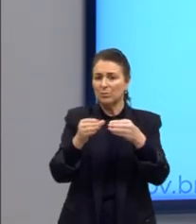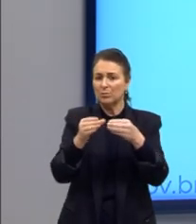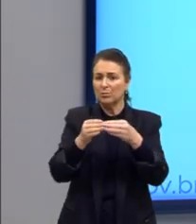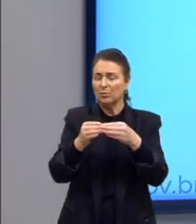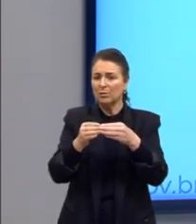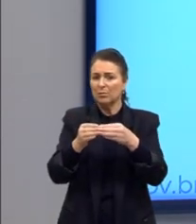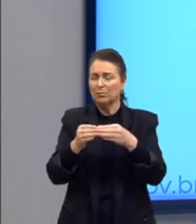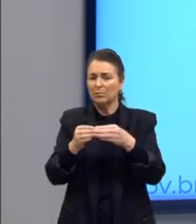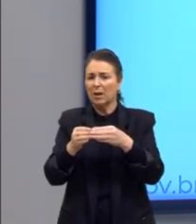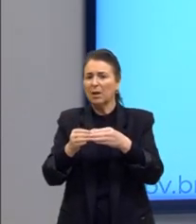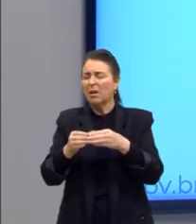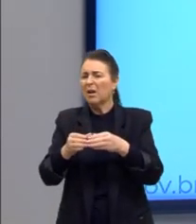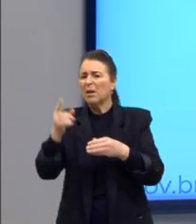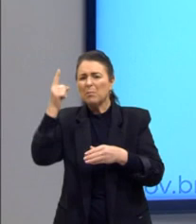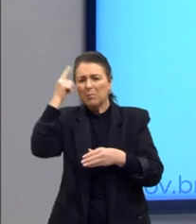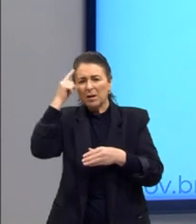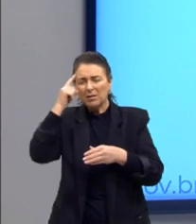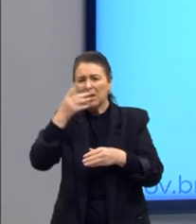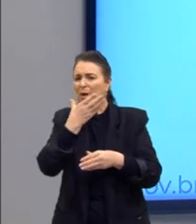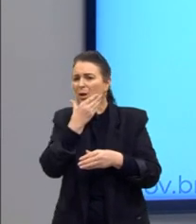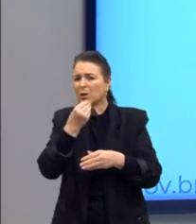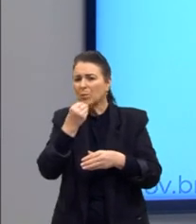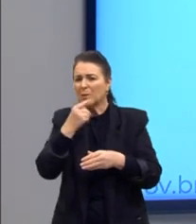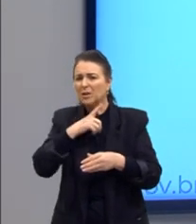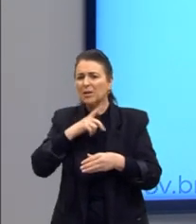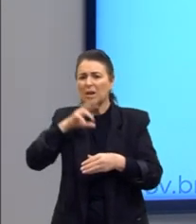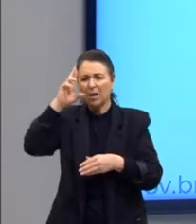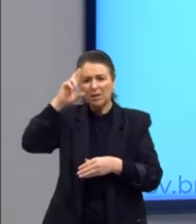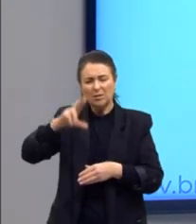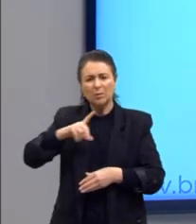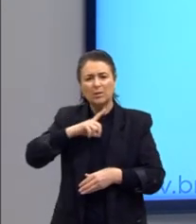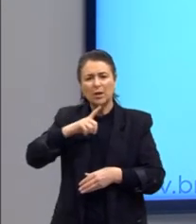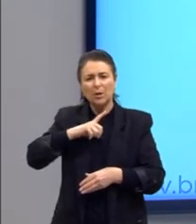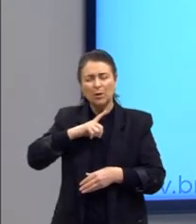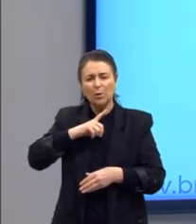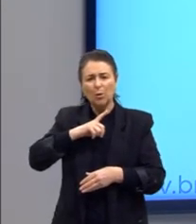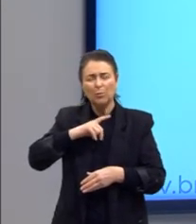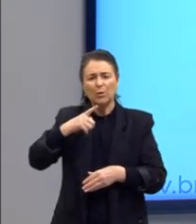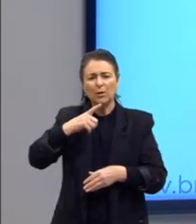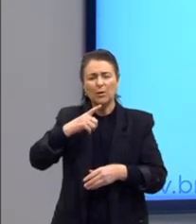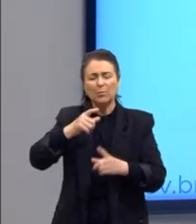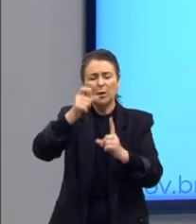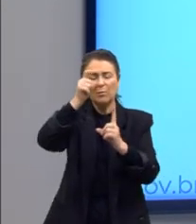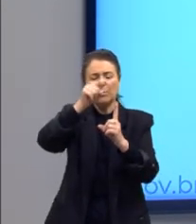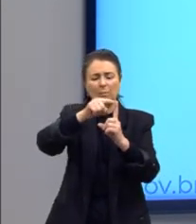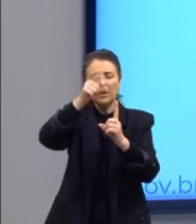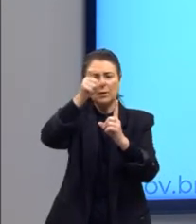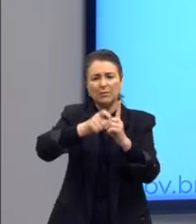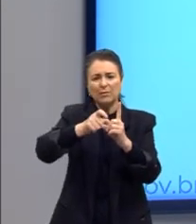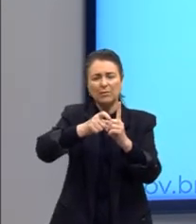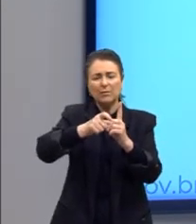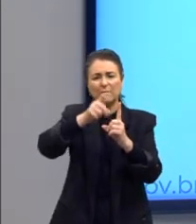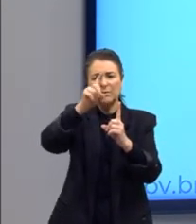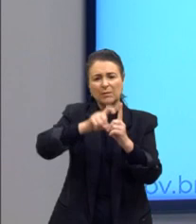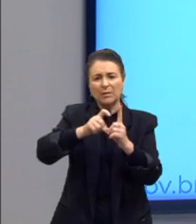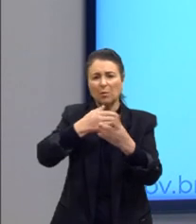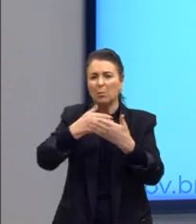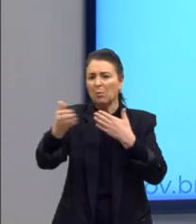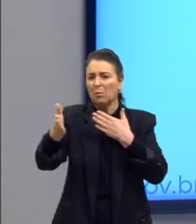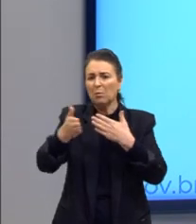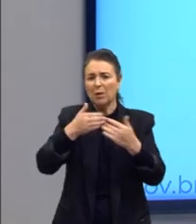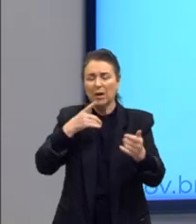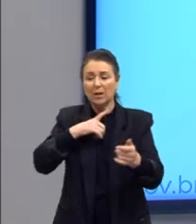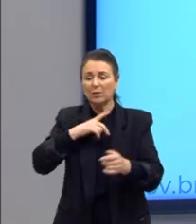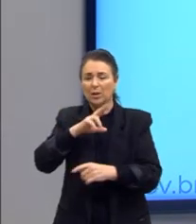que nenhum homem, de posse de sua razão, tem como conceber uma metafísica qualquer que não tenha recebido a